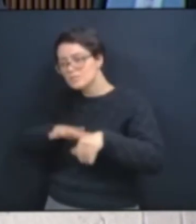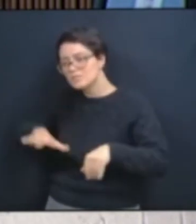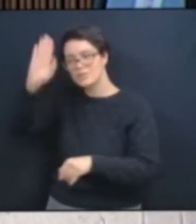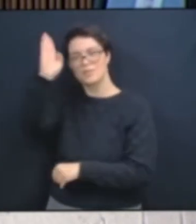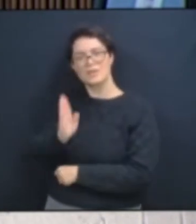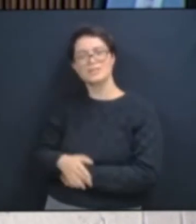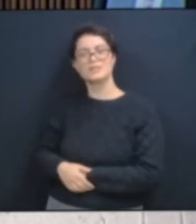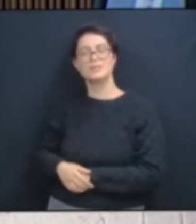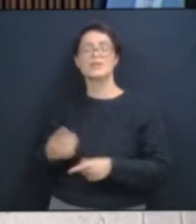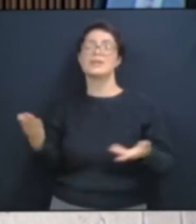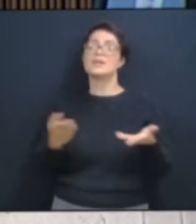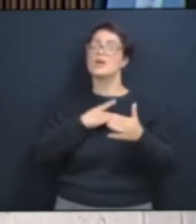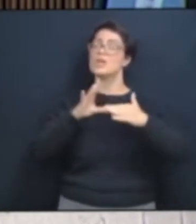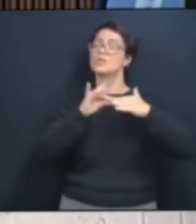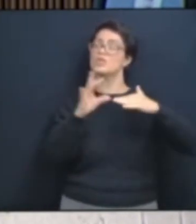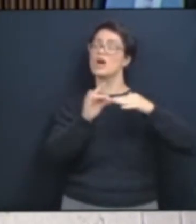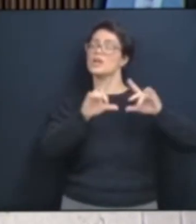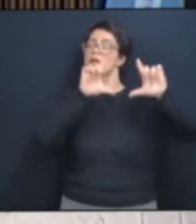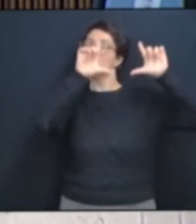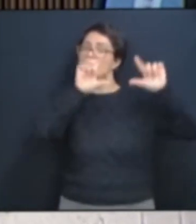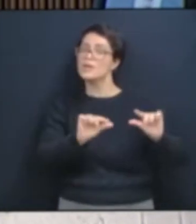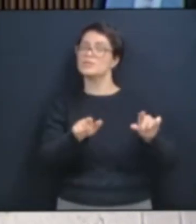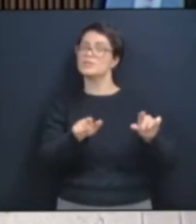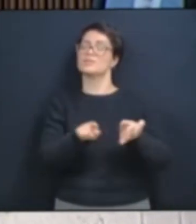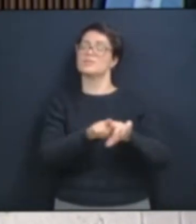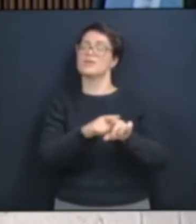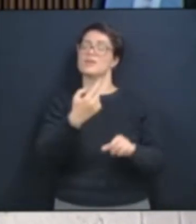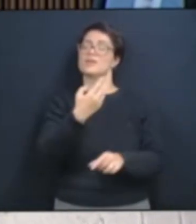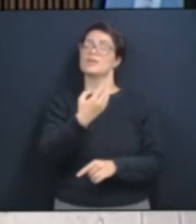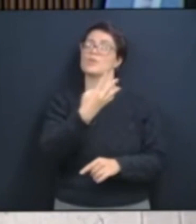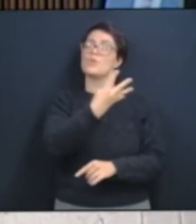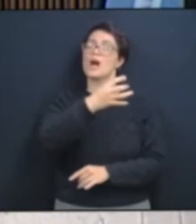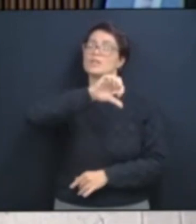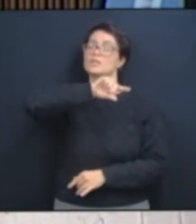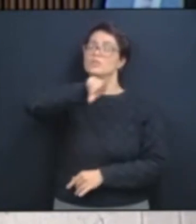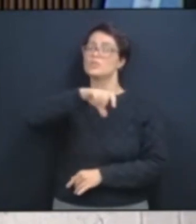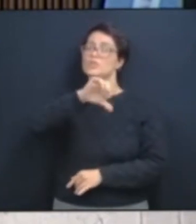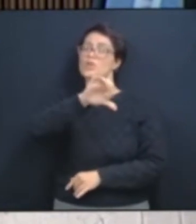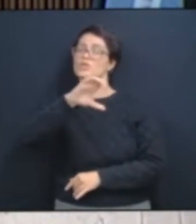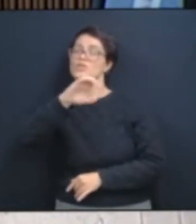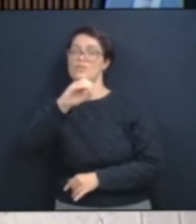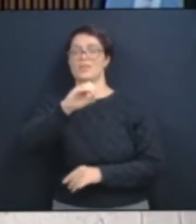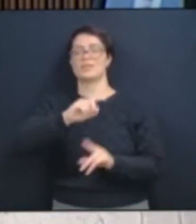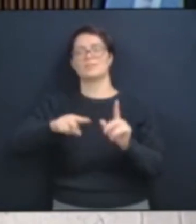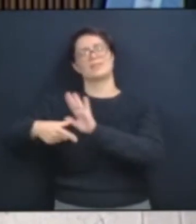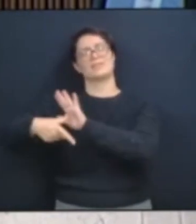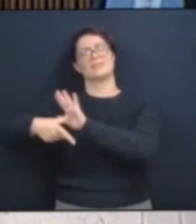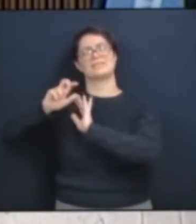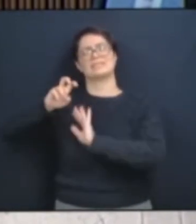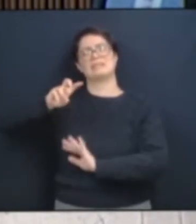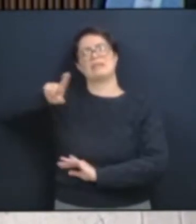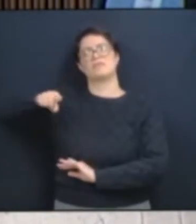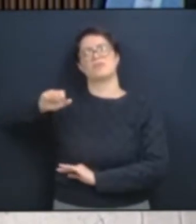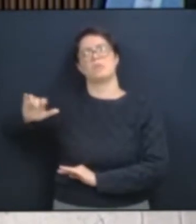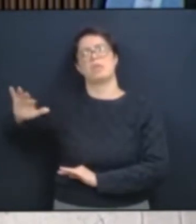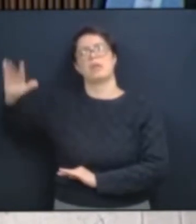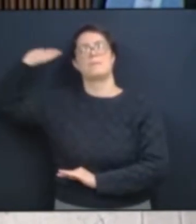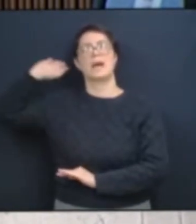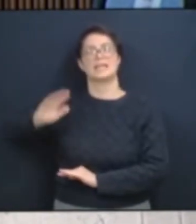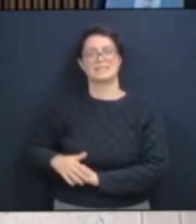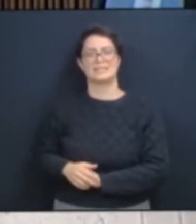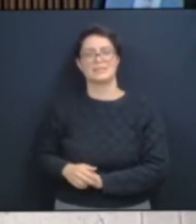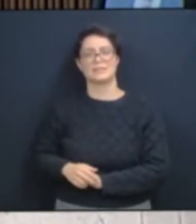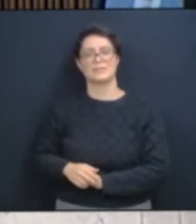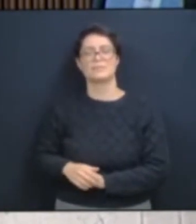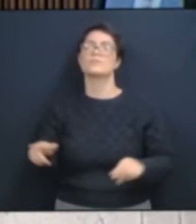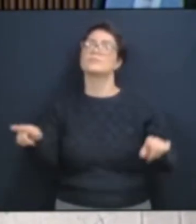preço máximo hoje do dólar contra 5 e pouco que tinha lá atrás. Mas tem mais coisa acontecendo. Até R$ 21